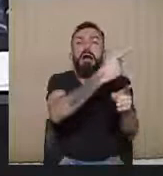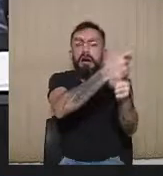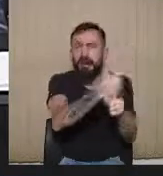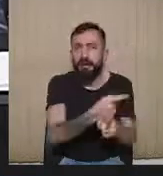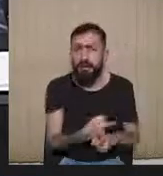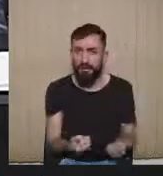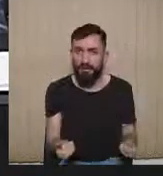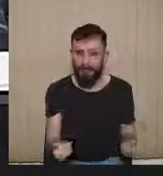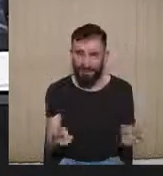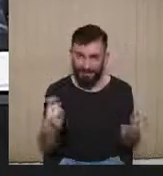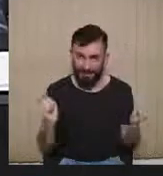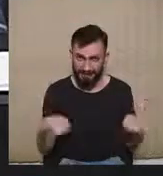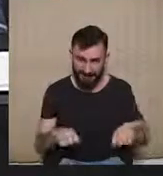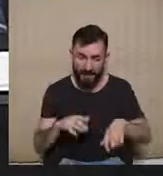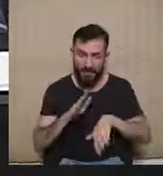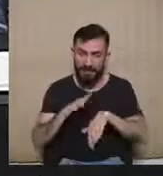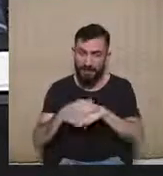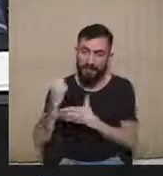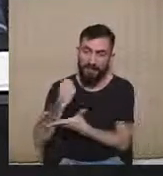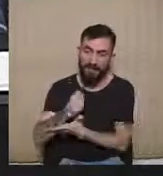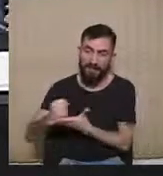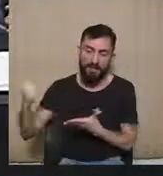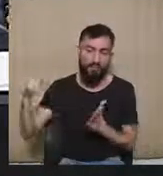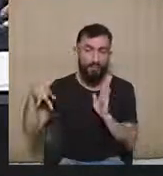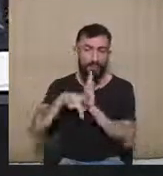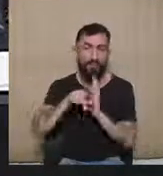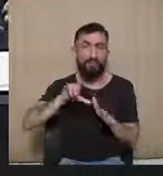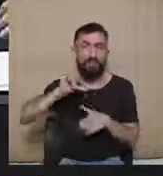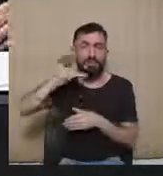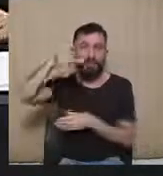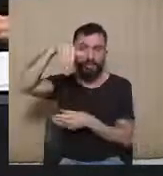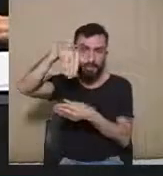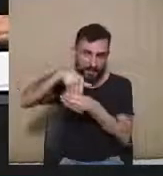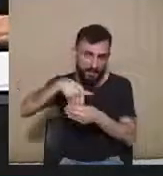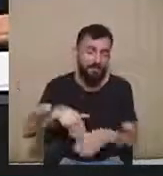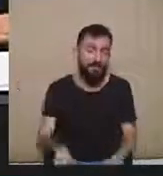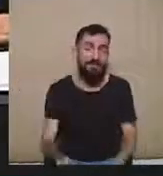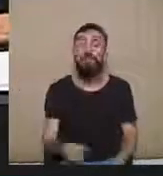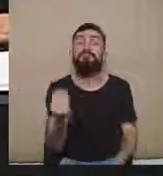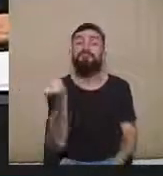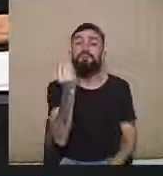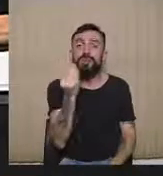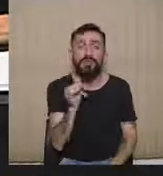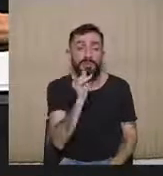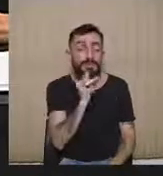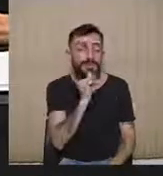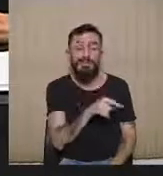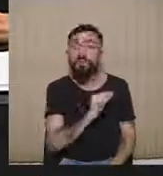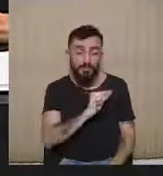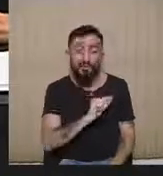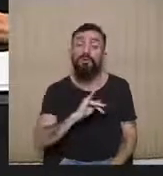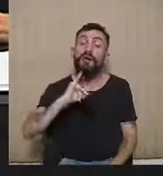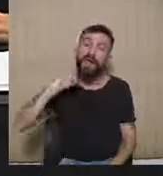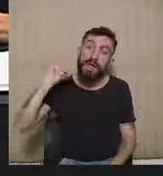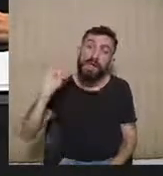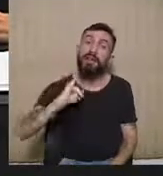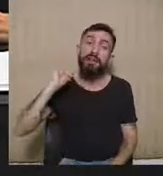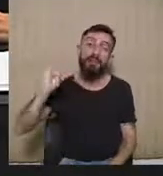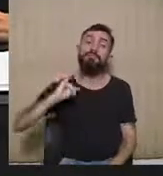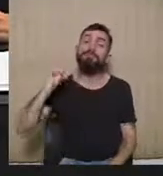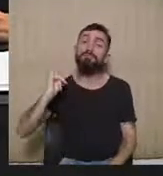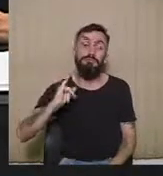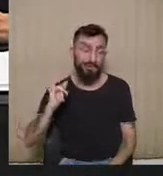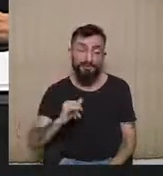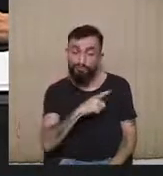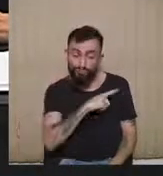para uma solidificação do direito eleitoral? Nós deixarmos todos esses fatos que possam ser relevantes à margem de qualquer possibilidade